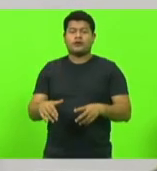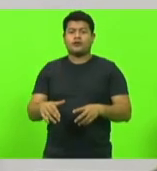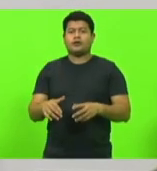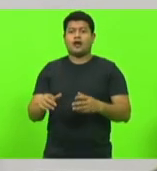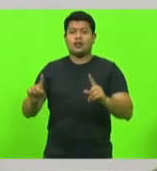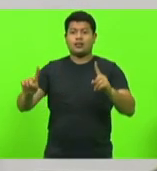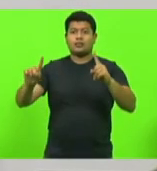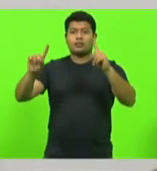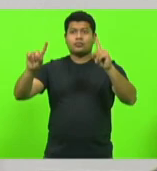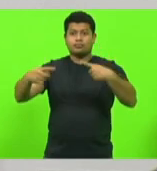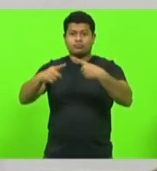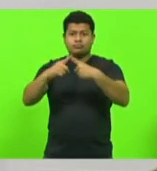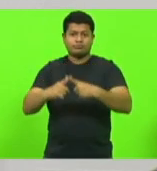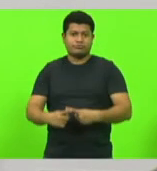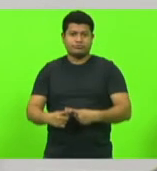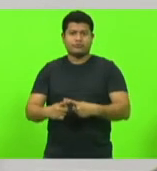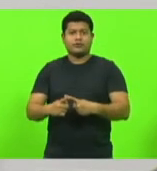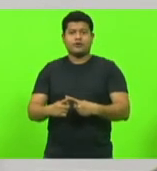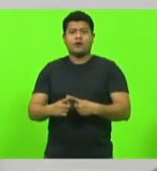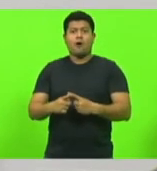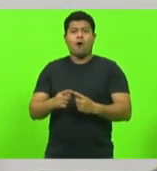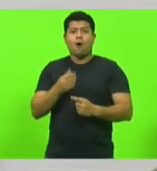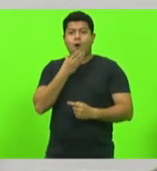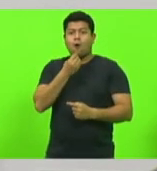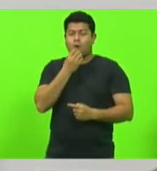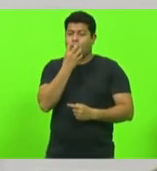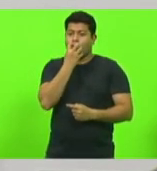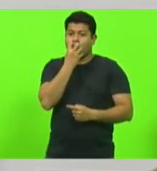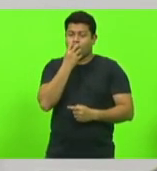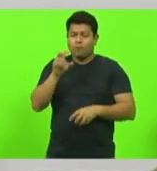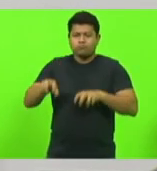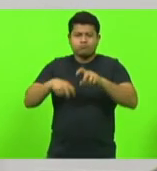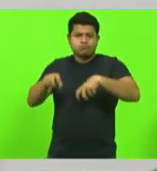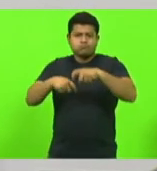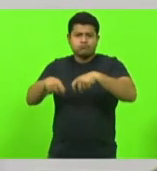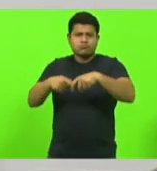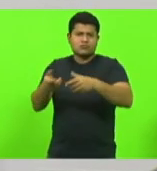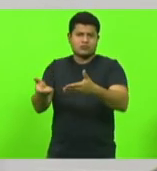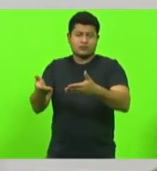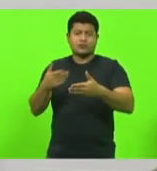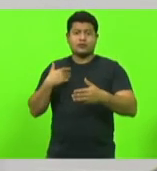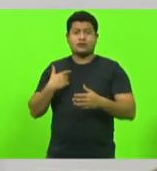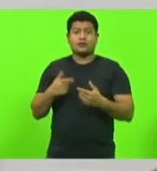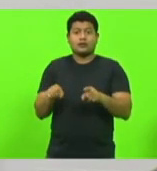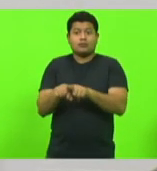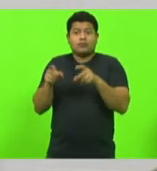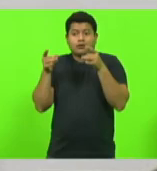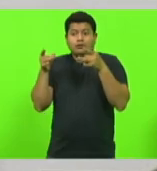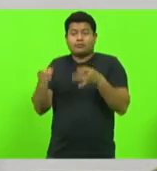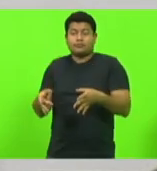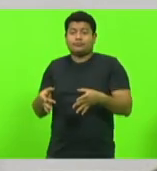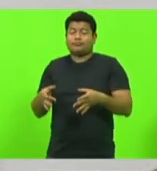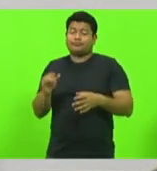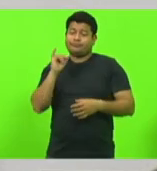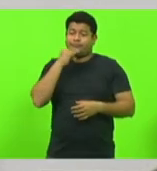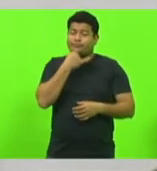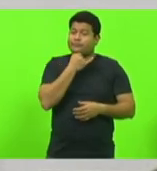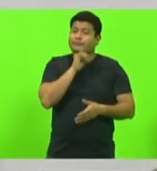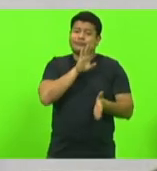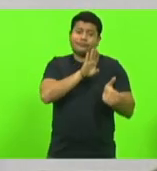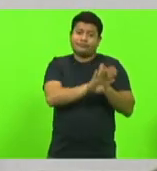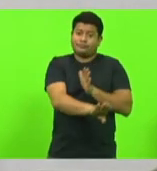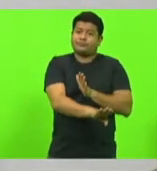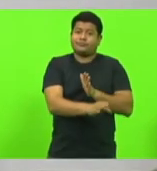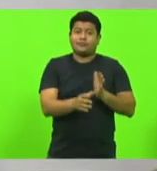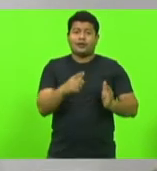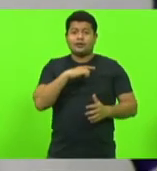e corridas de cães e o abandono de animais domésticos. Lamentavelmente, essa matéria foi rejeitada